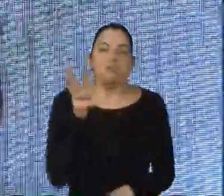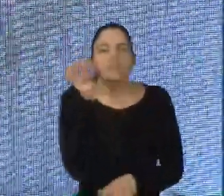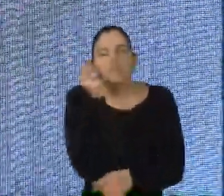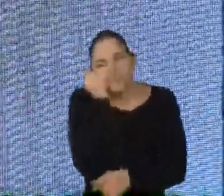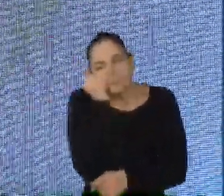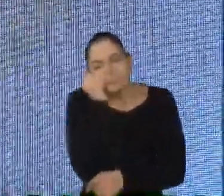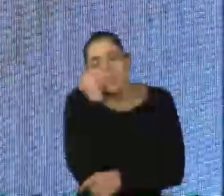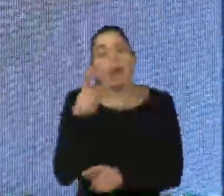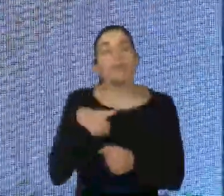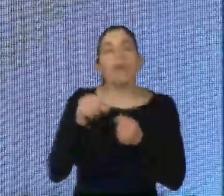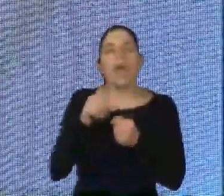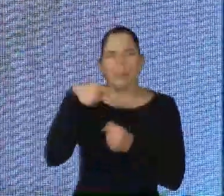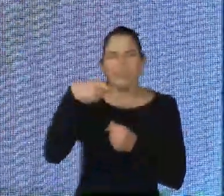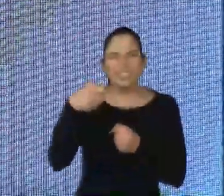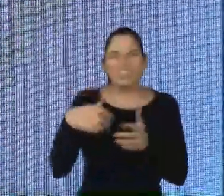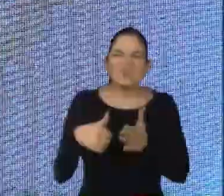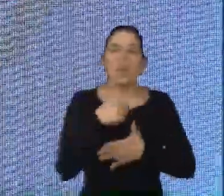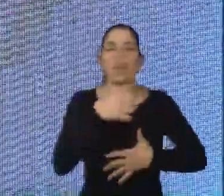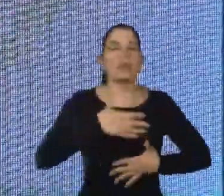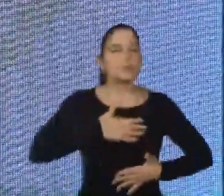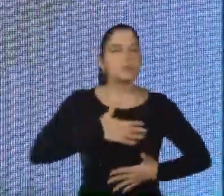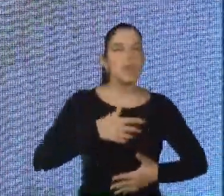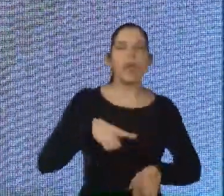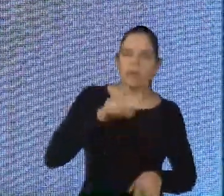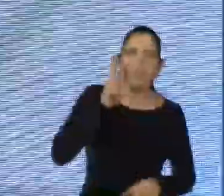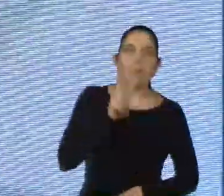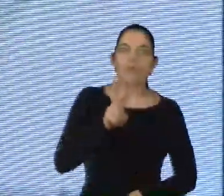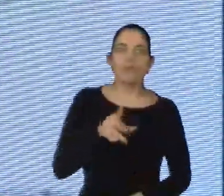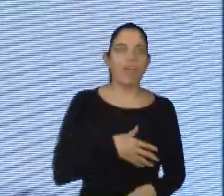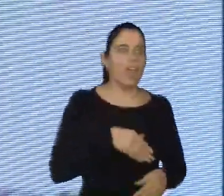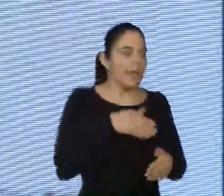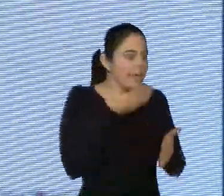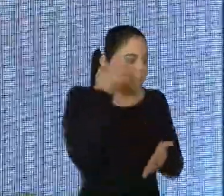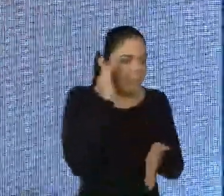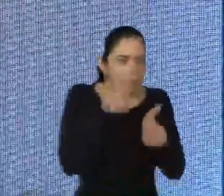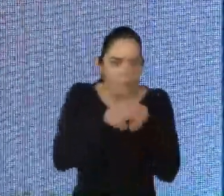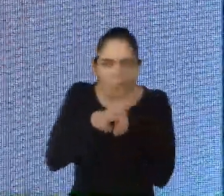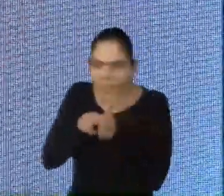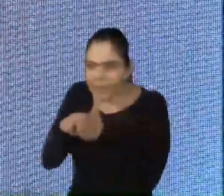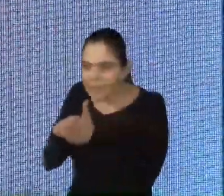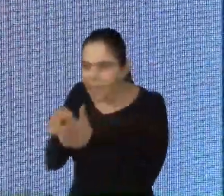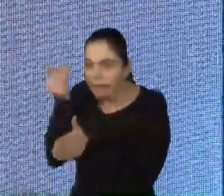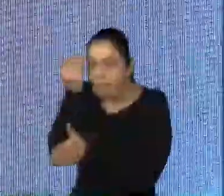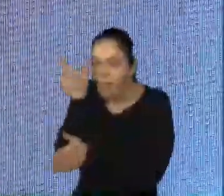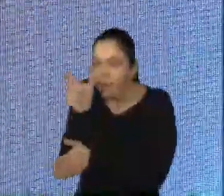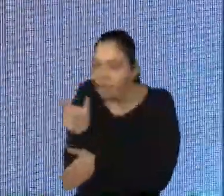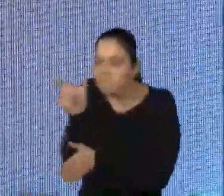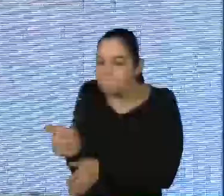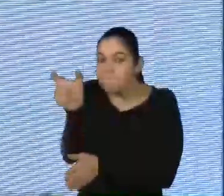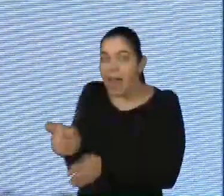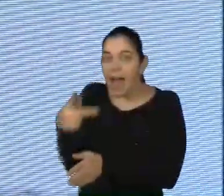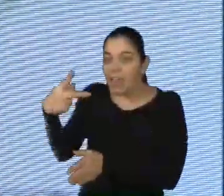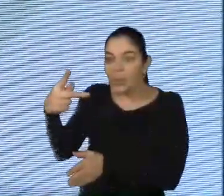expressar o melhor de mim. Vamos investigar, então vamos entender tudo que aquela tua condição genética